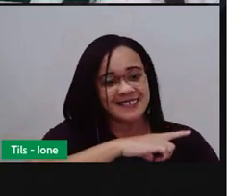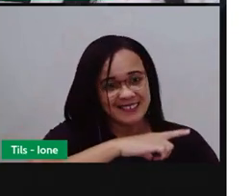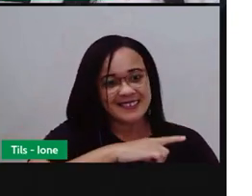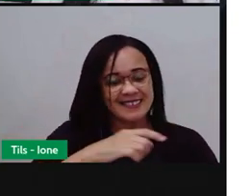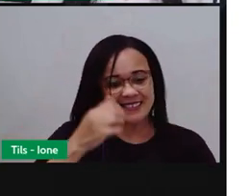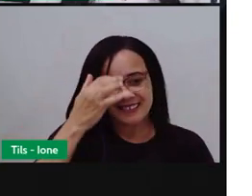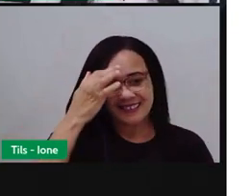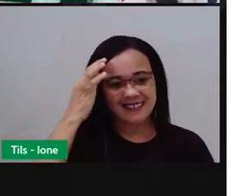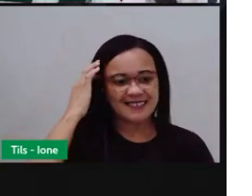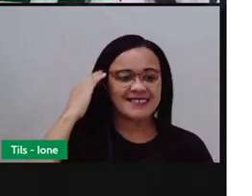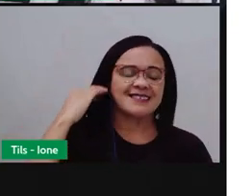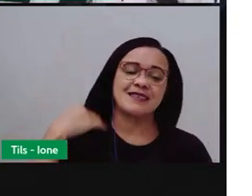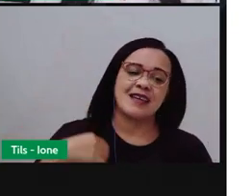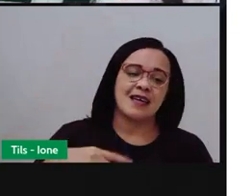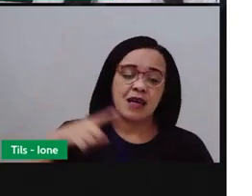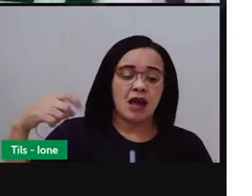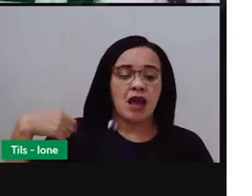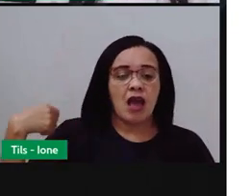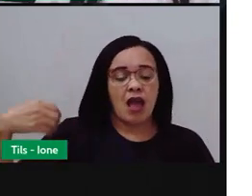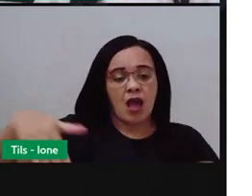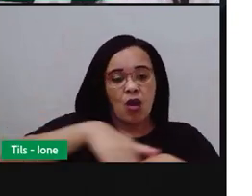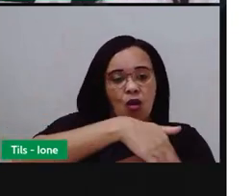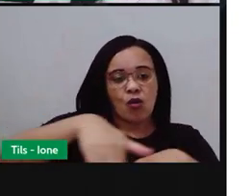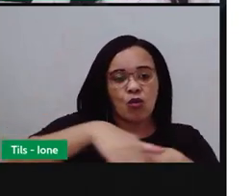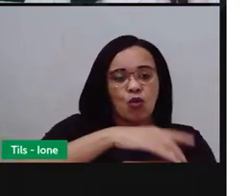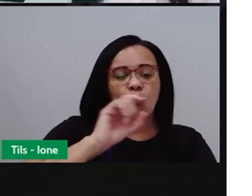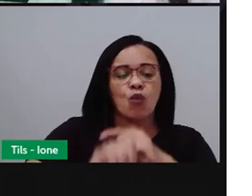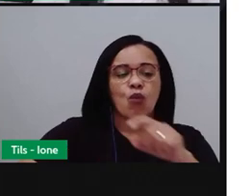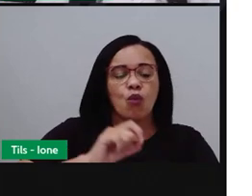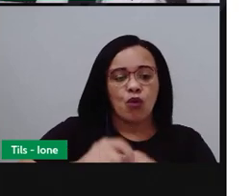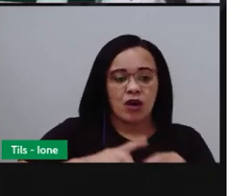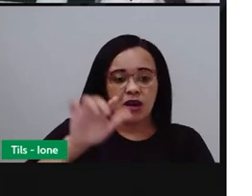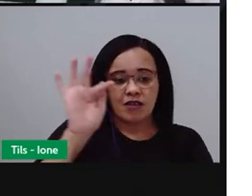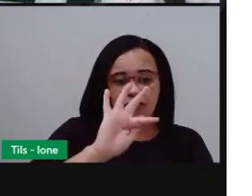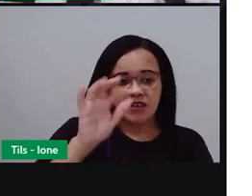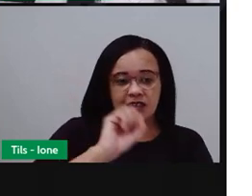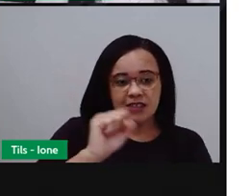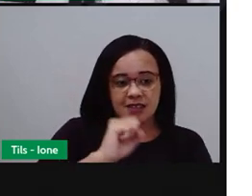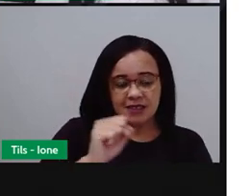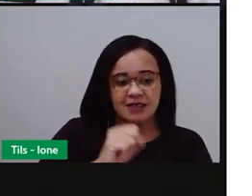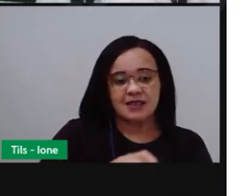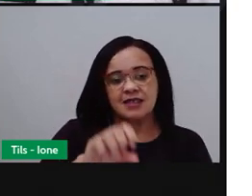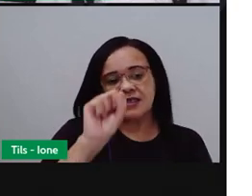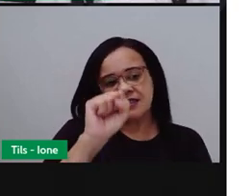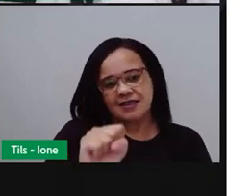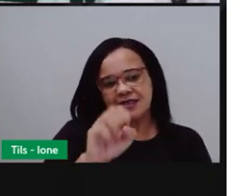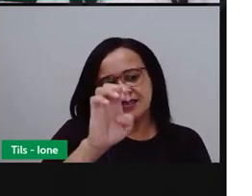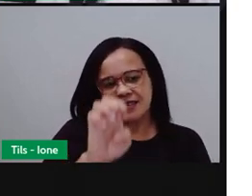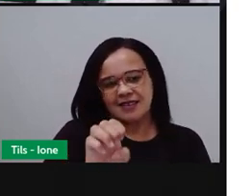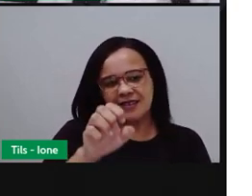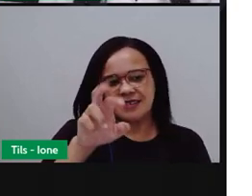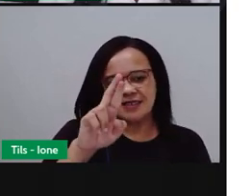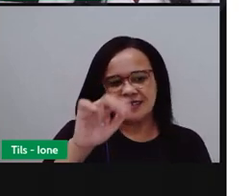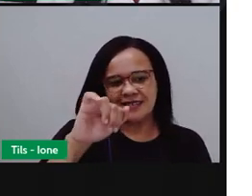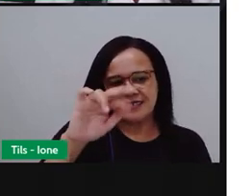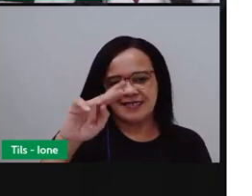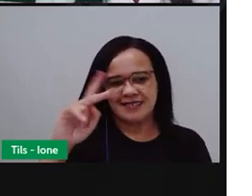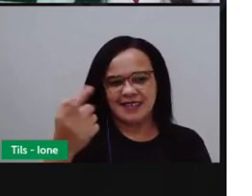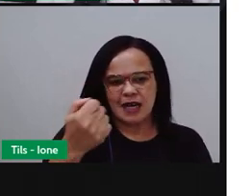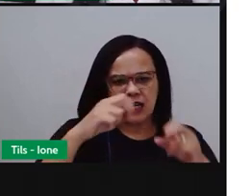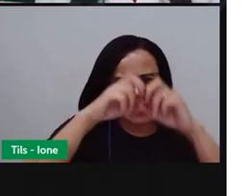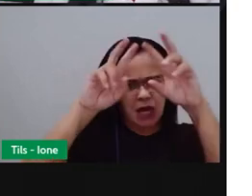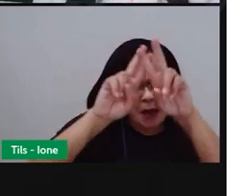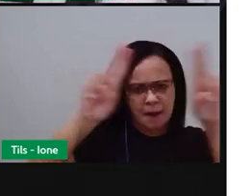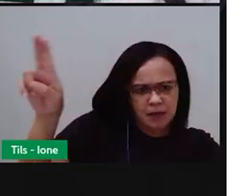rodovia Feira Serrinha, uma enorme placa de zinco, com o seguinte dizer, entra,